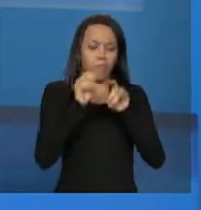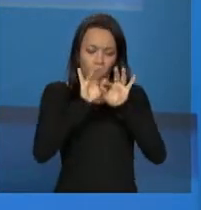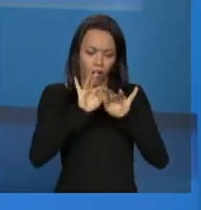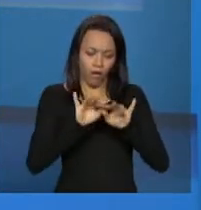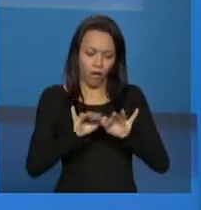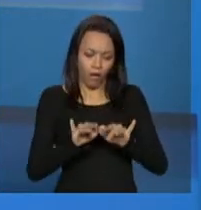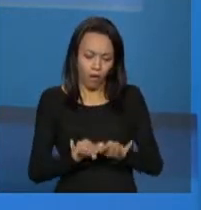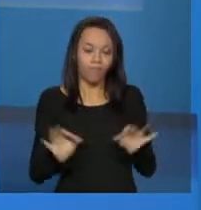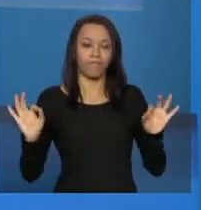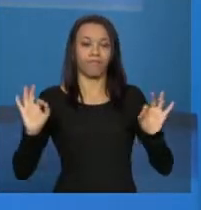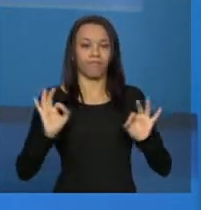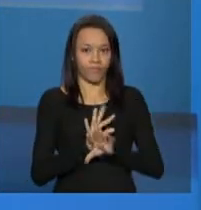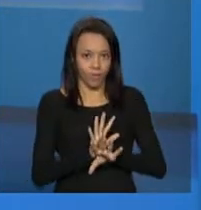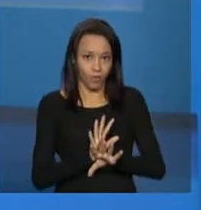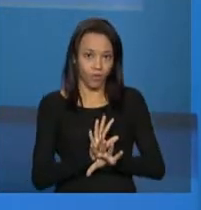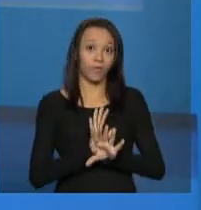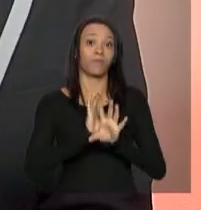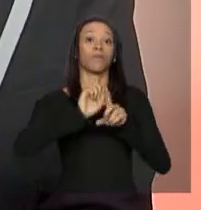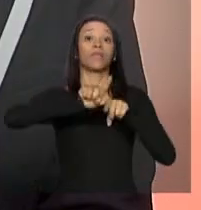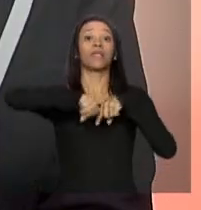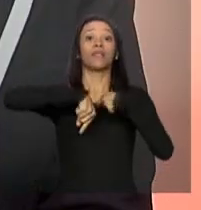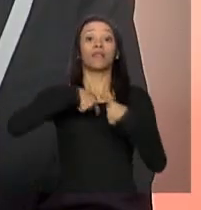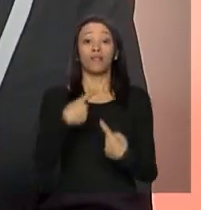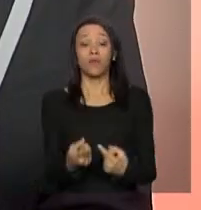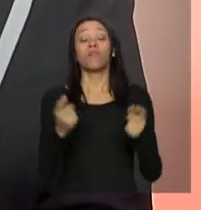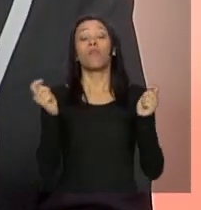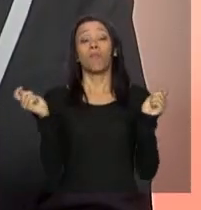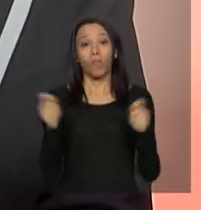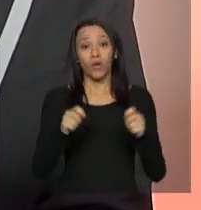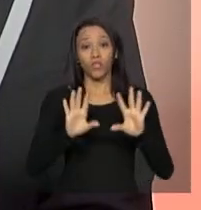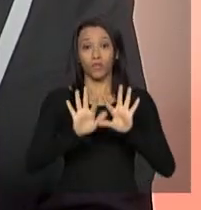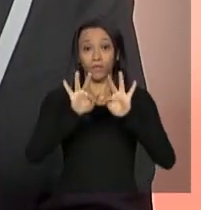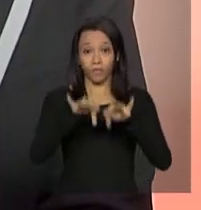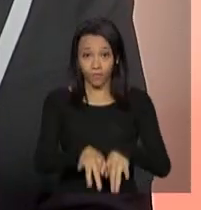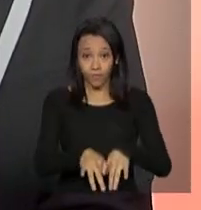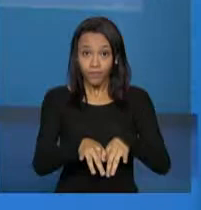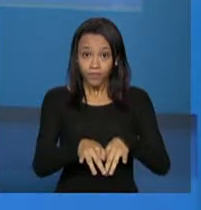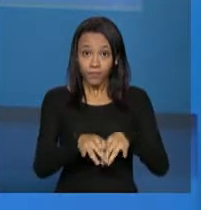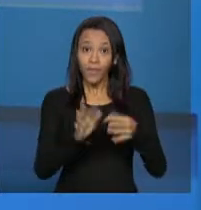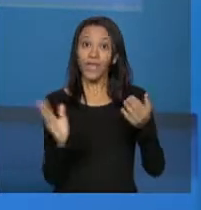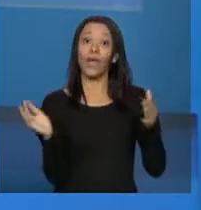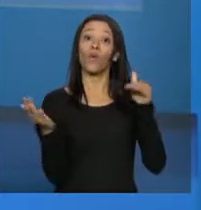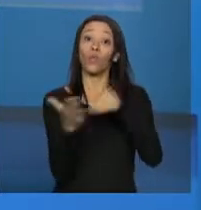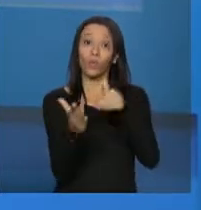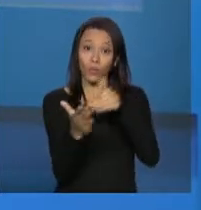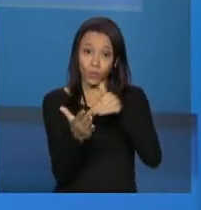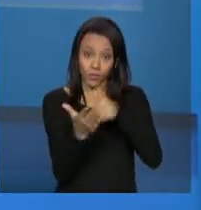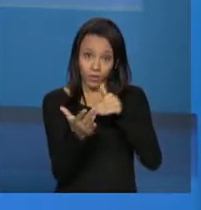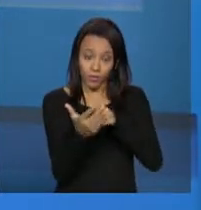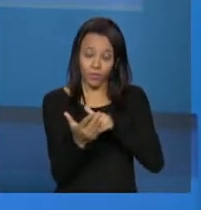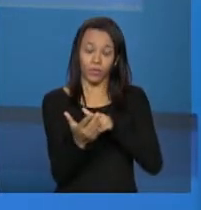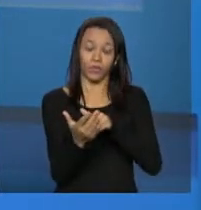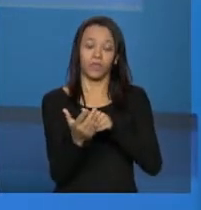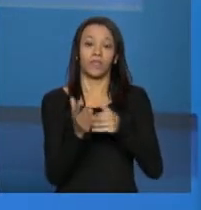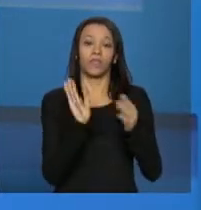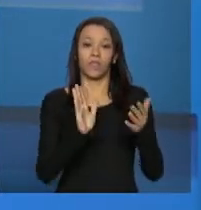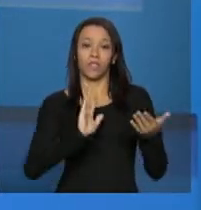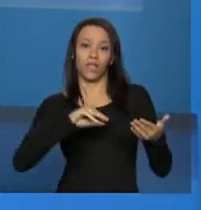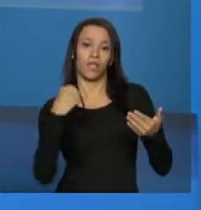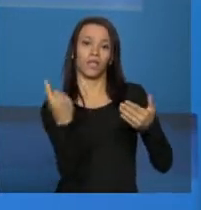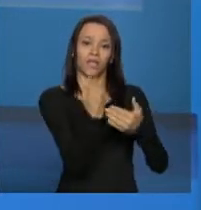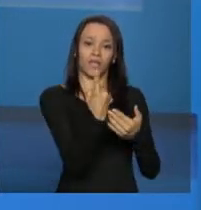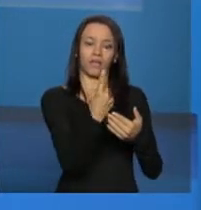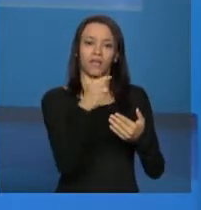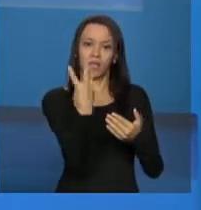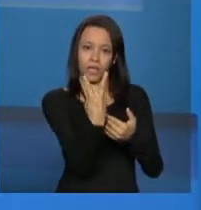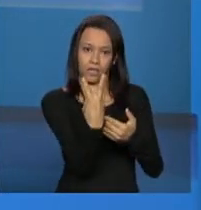sessões, o agendamento, o parecer de visita, ele pode já finalizar o cadastro, que é a última etapa mesmo. Ele aperta o botão finalizar, que fica na sessão 3, e